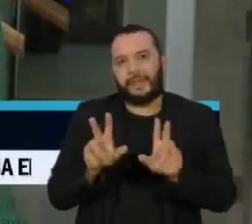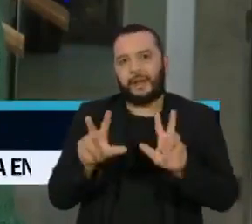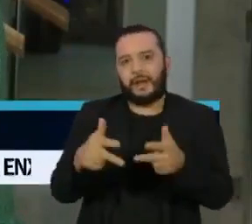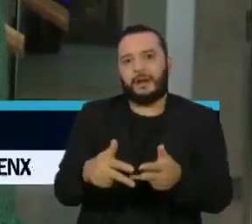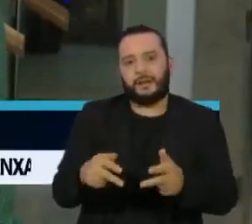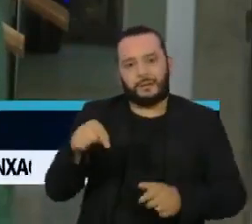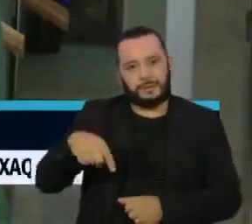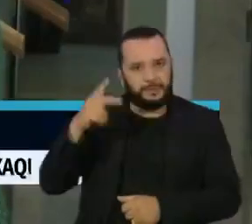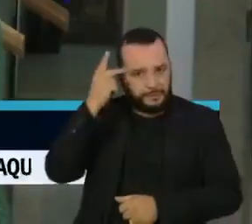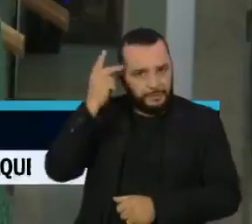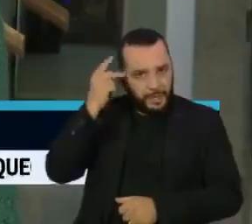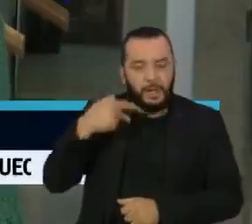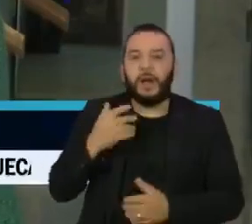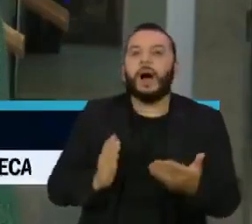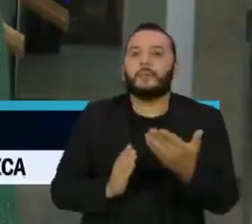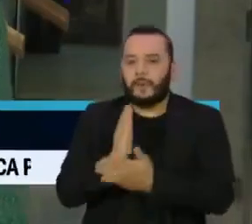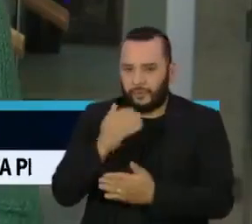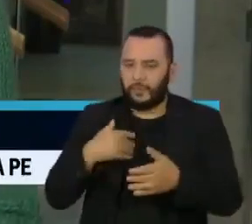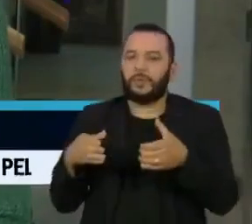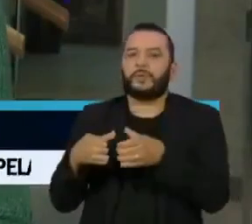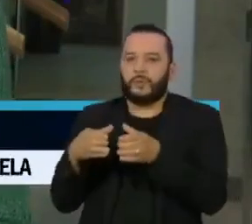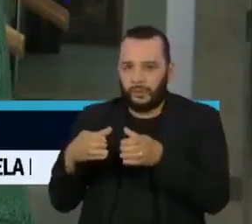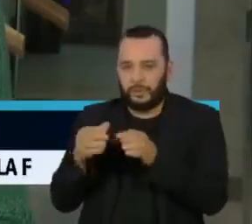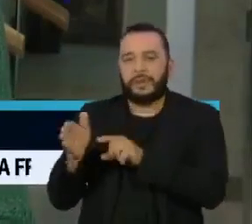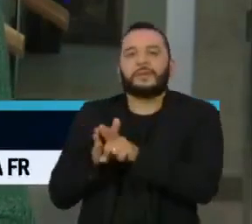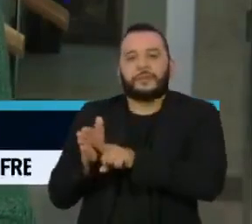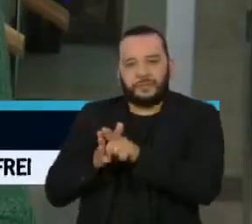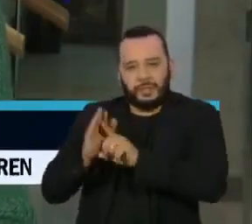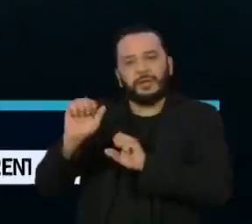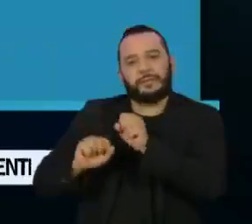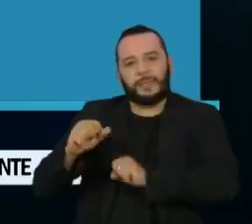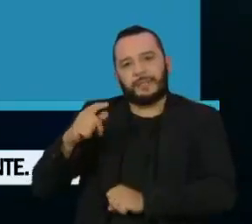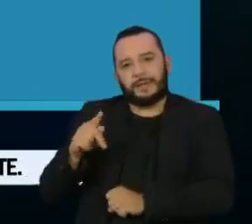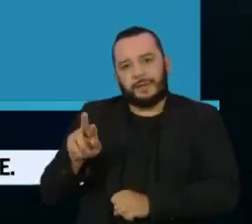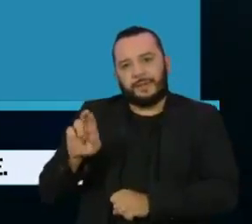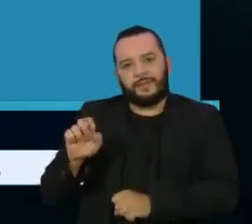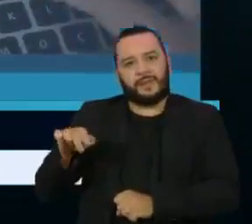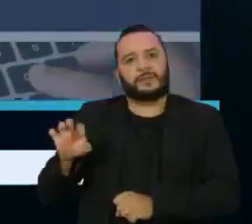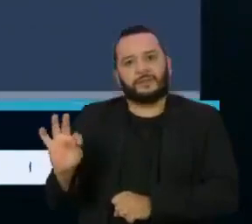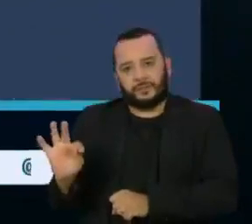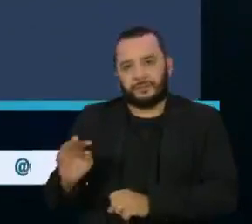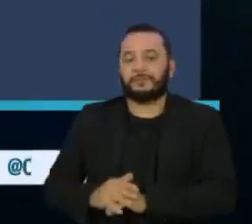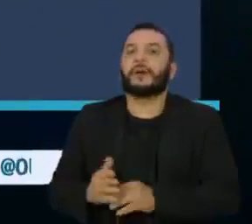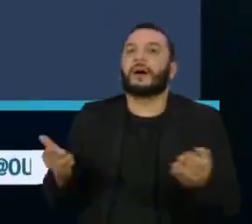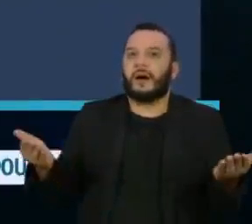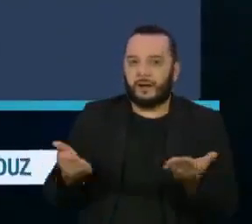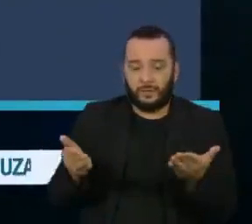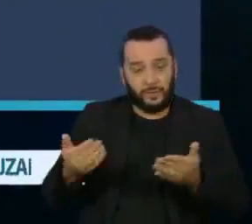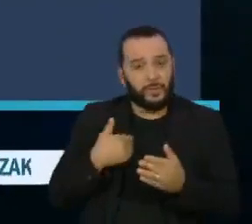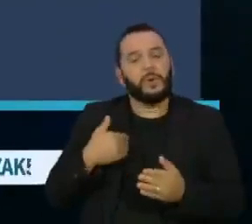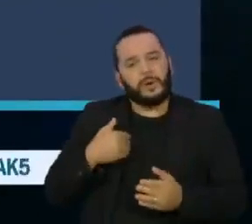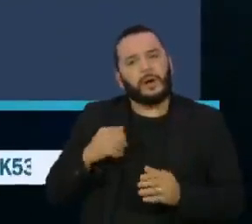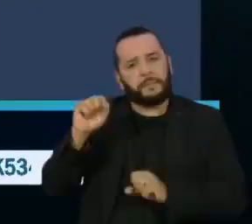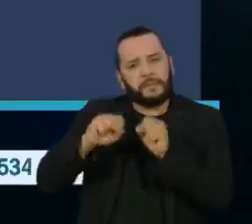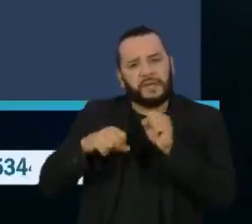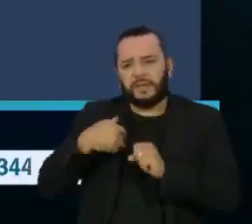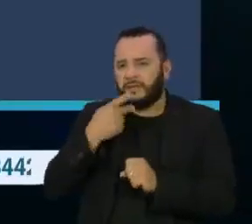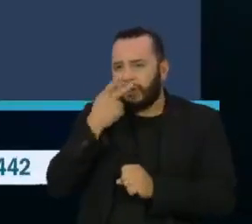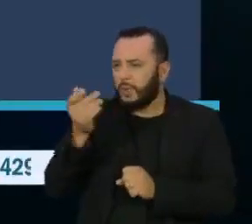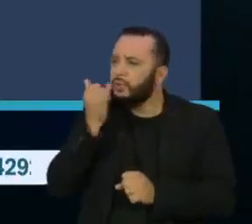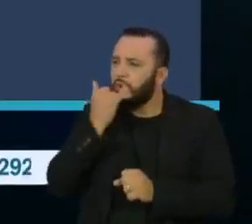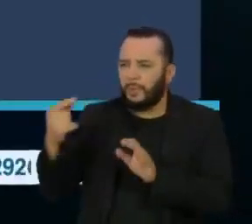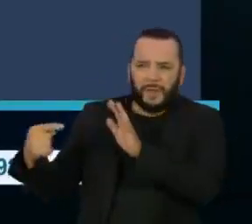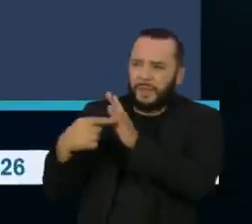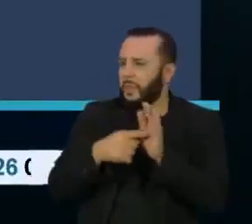Paulo também aprovou uma comissão parlamentar para investigar a Prevent Senior. Em nota, a Prevent Senior repudiou as denúncias anônimas